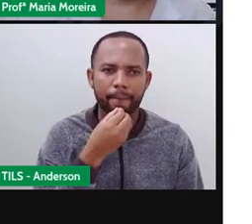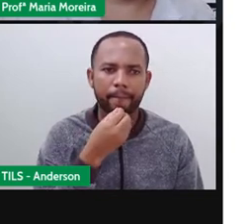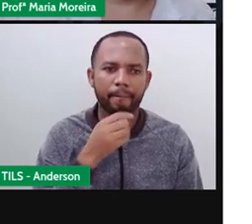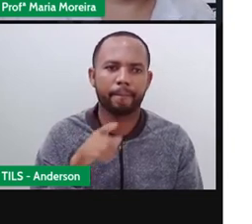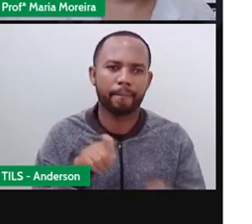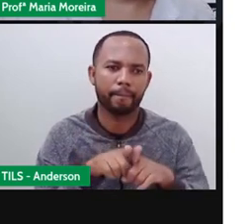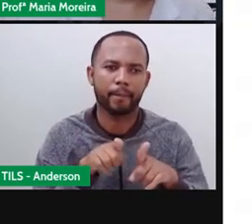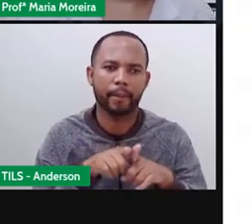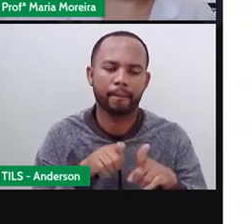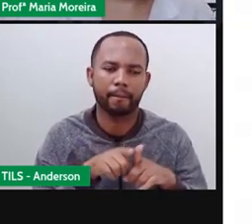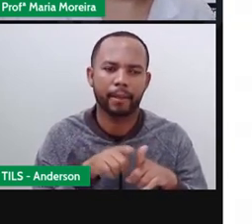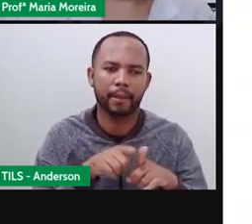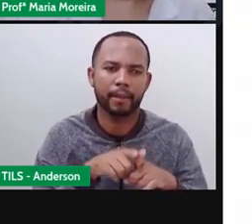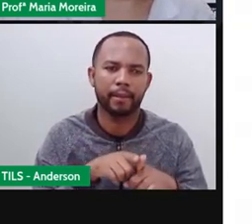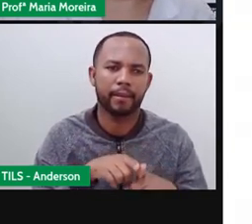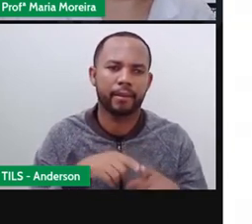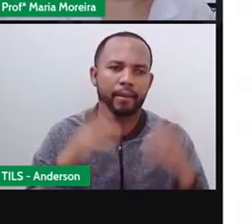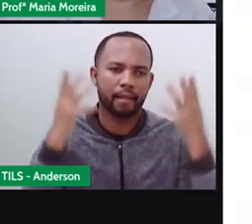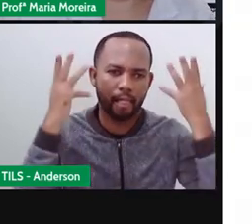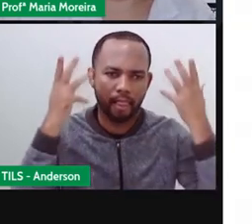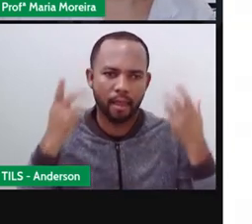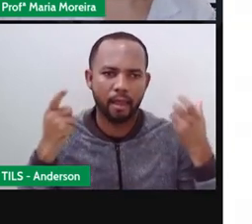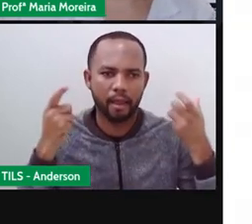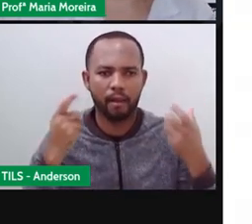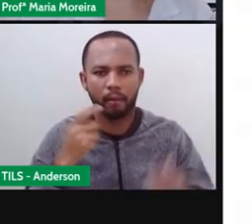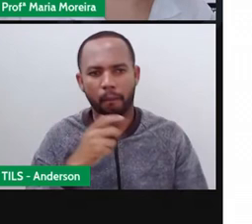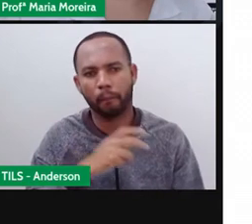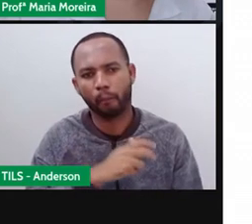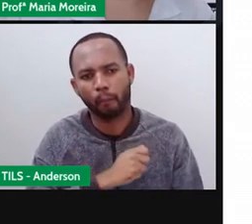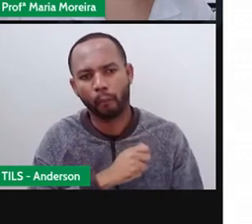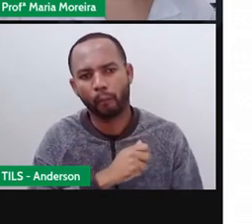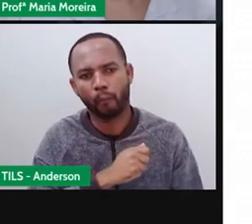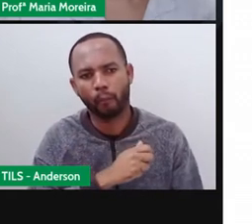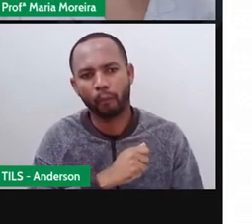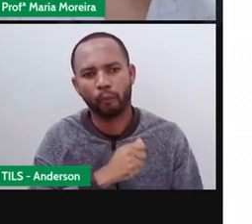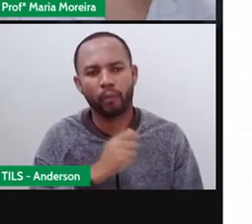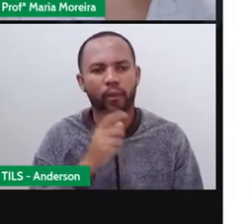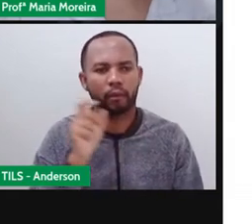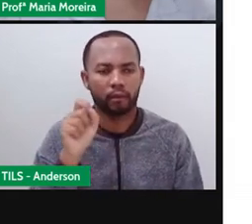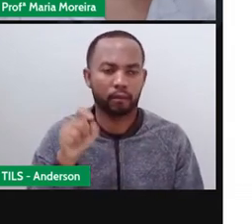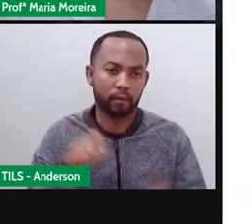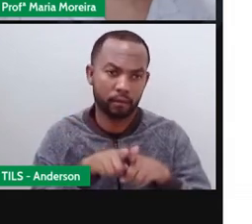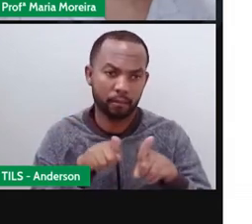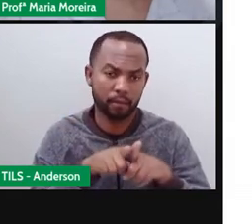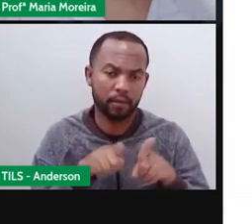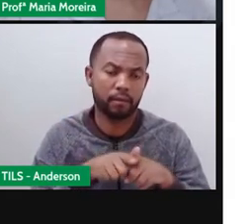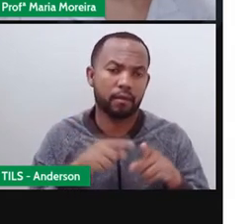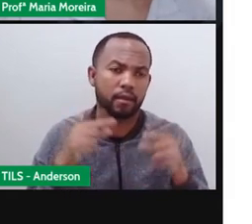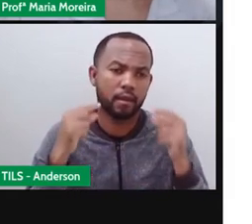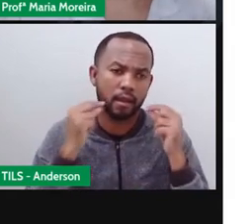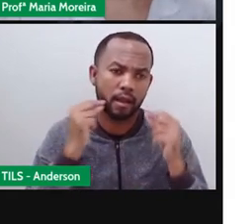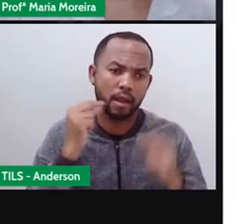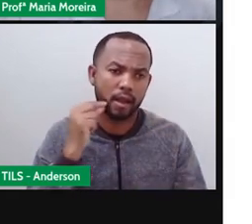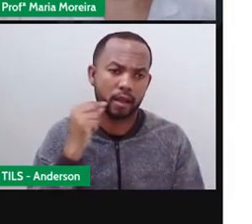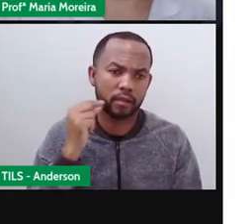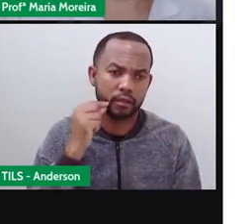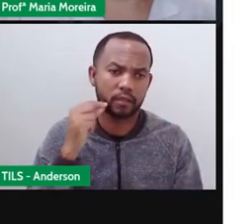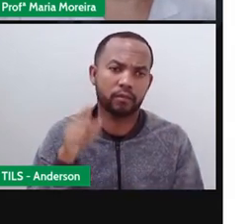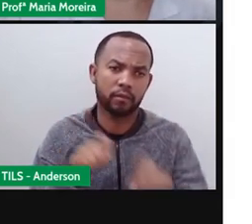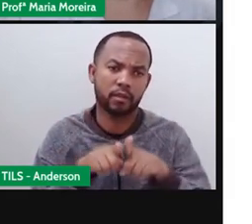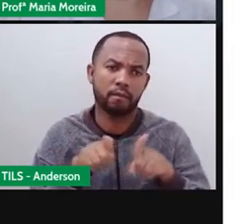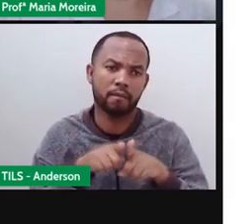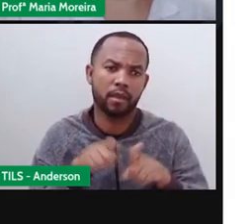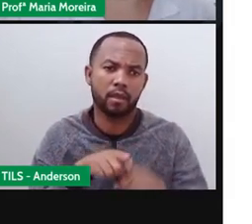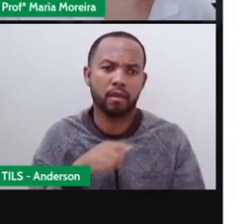Um mamífero. Lembra que a gente estudou sobre isso? Pois é. O leão é um mamífero. E um ratinho? Um ratinho também